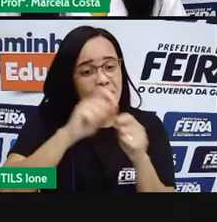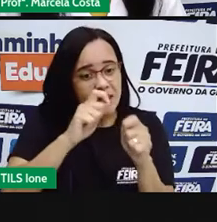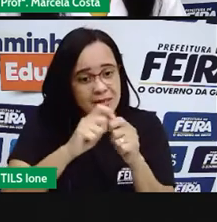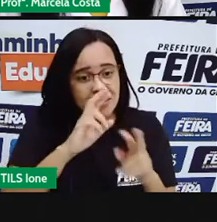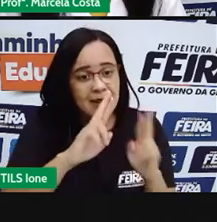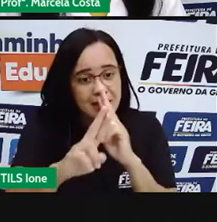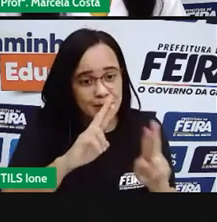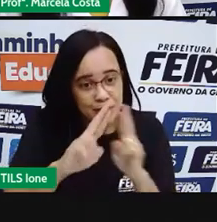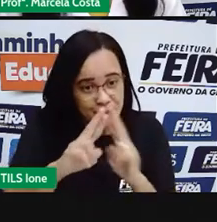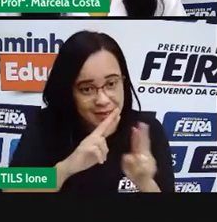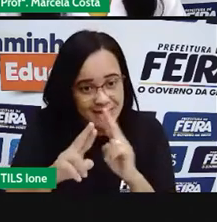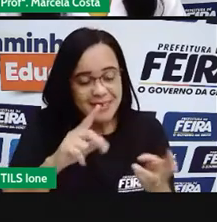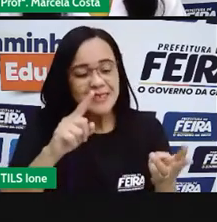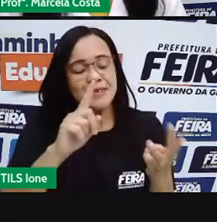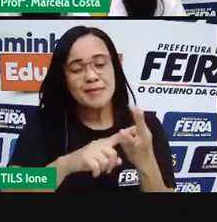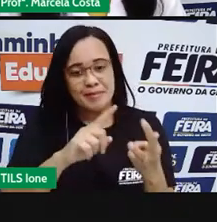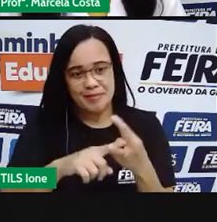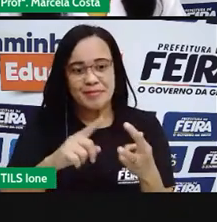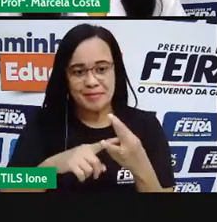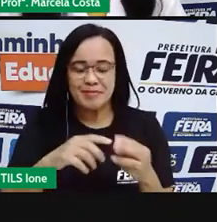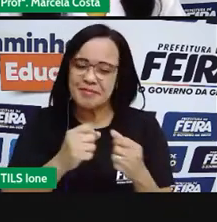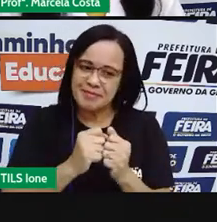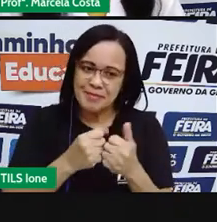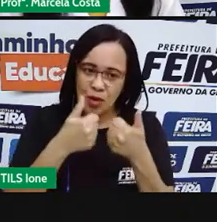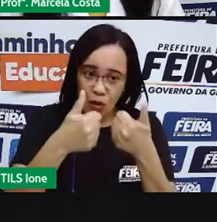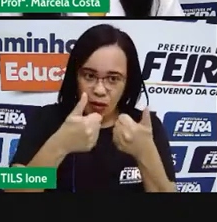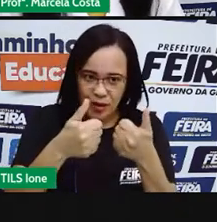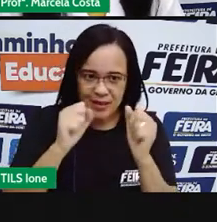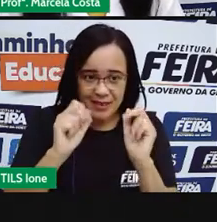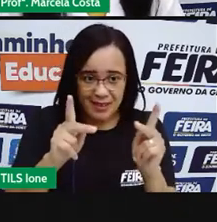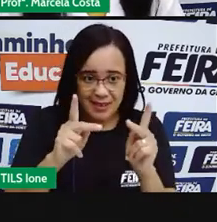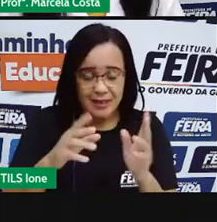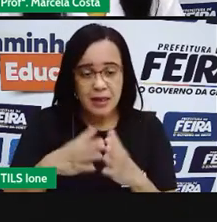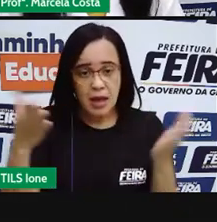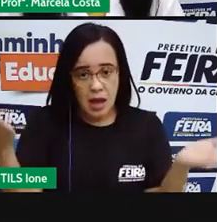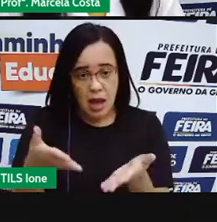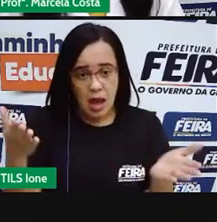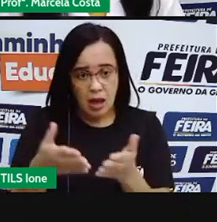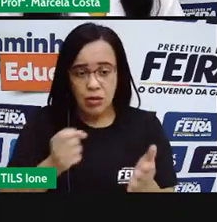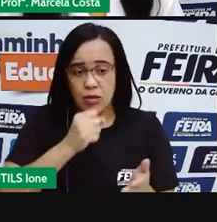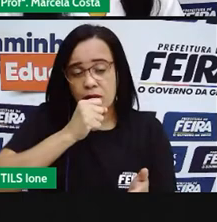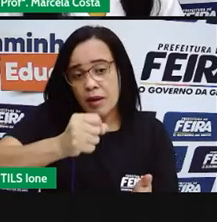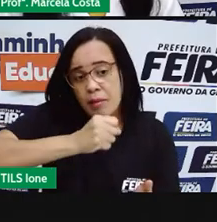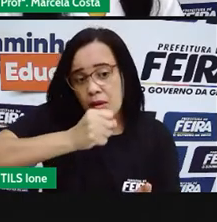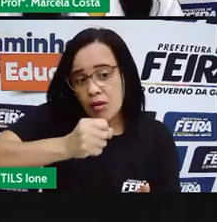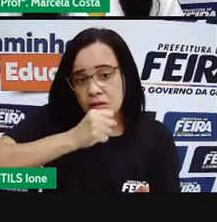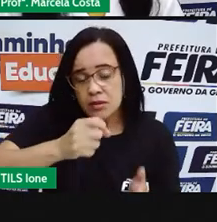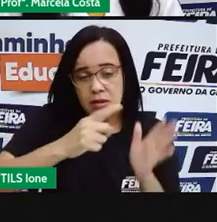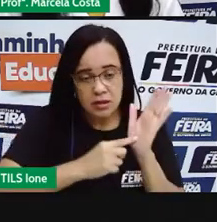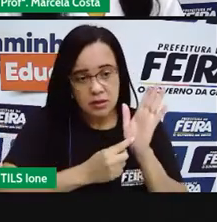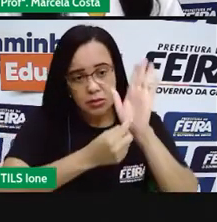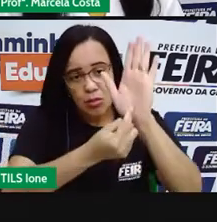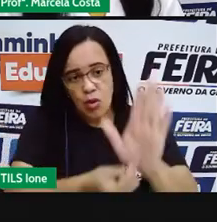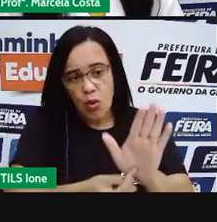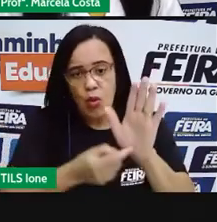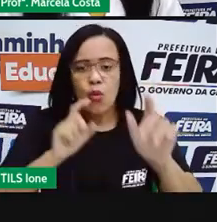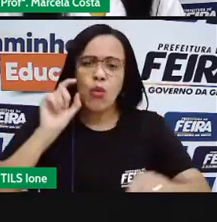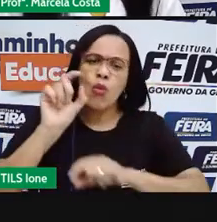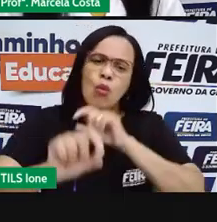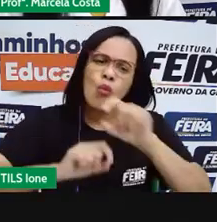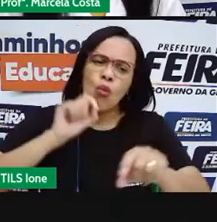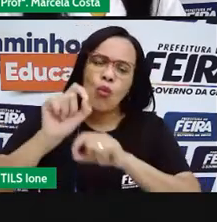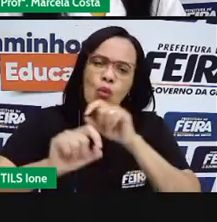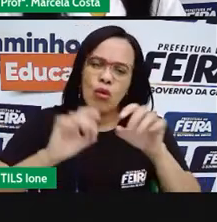Agora, criançada, eu quero mostrar para você uma reportagem que fala um pouco sobre como existe